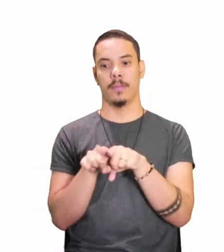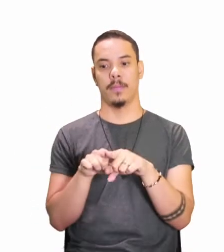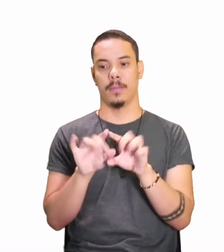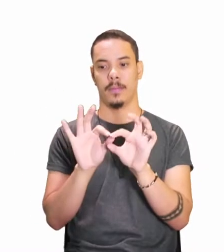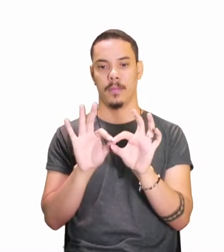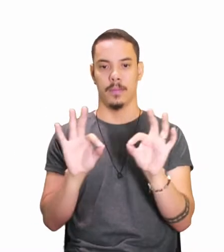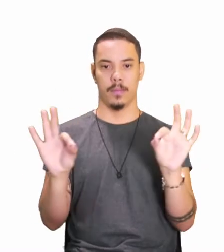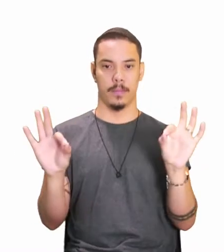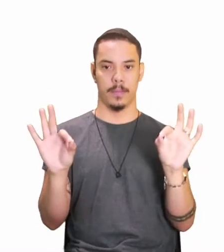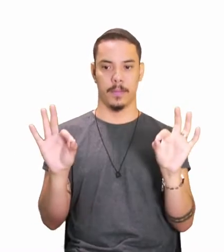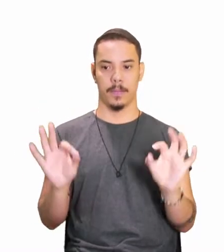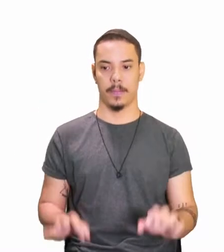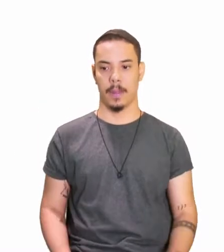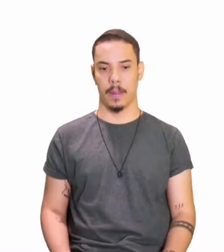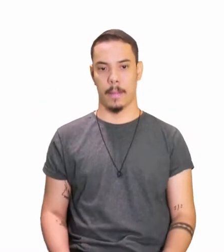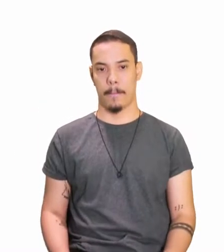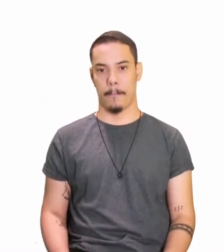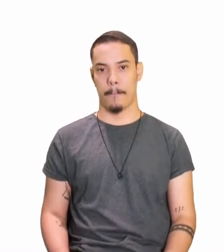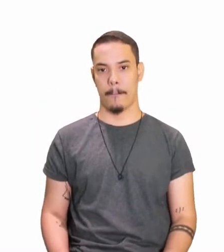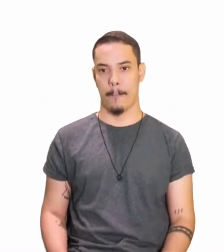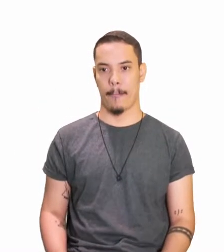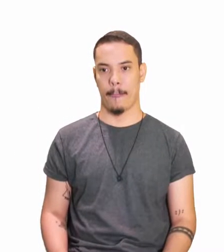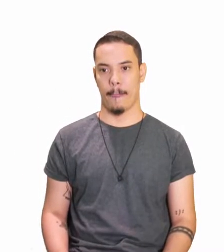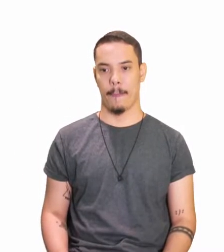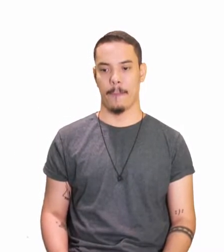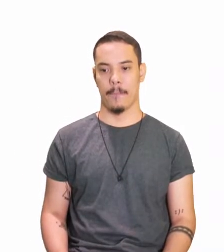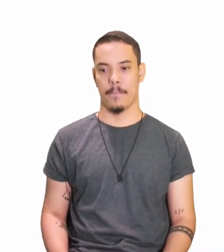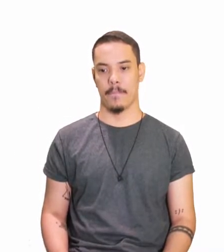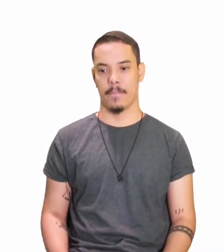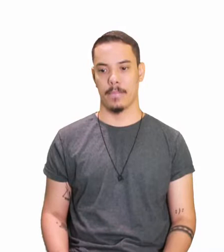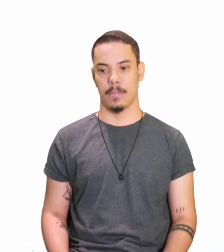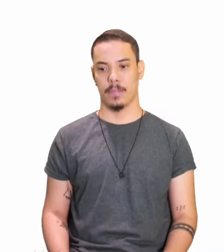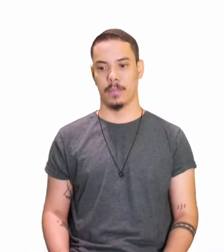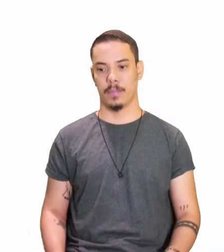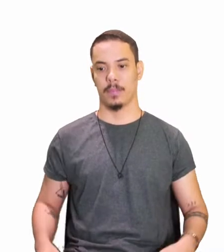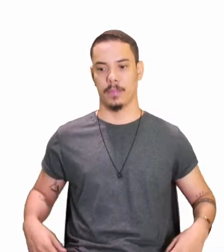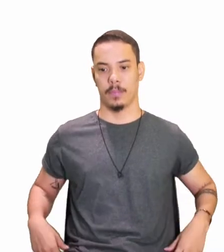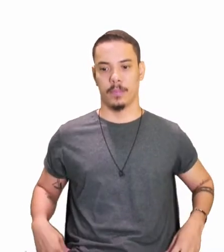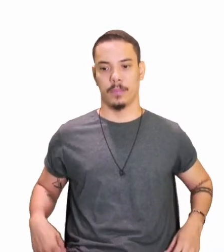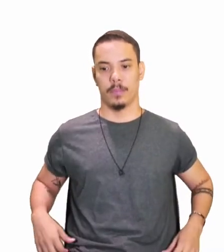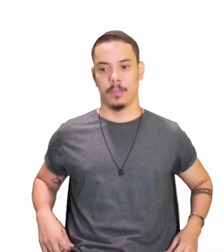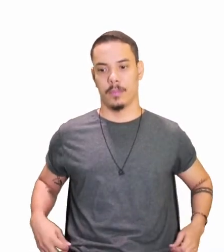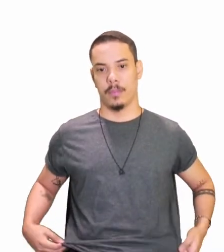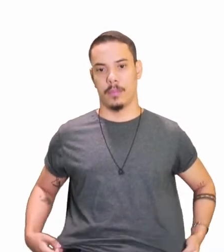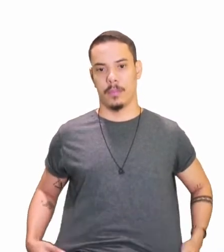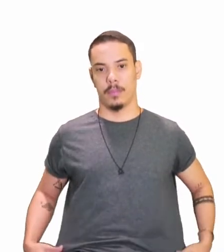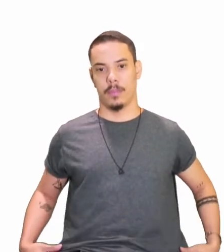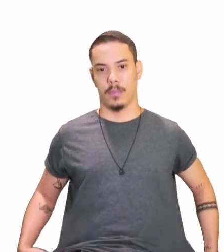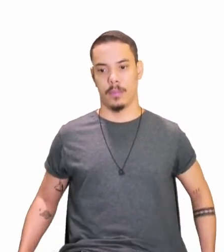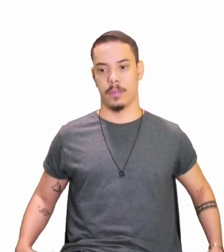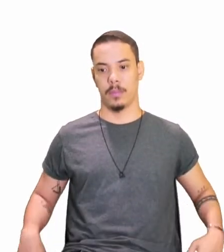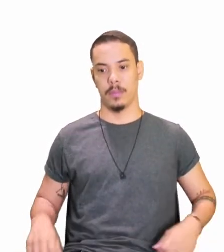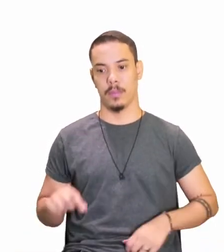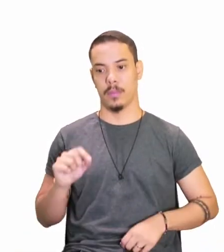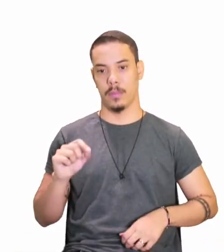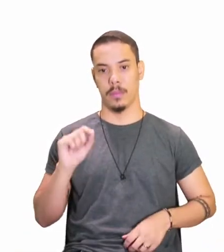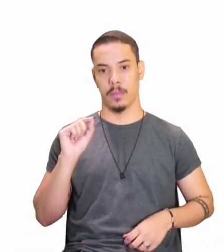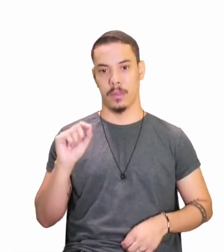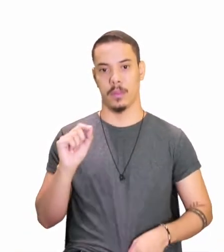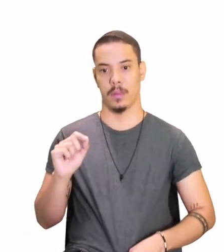frase, beleza? Então, continuando, que são verbos regulares?